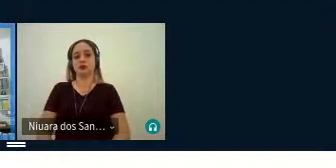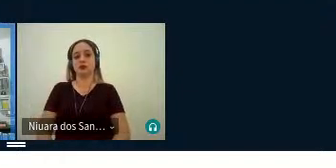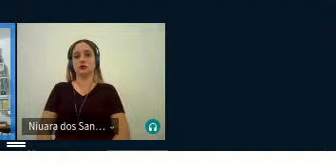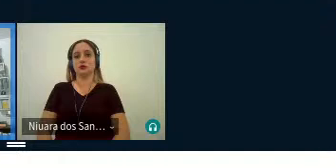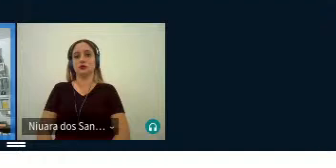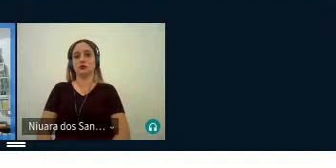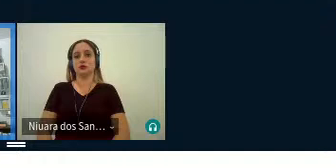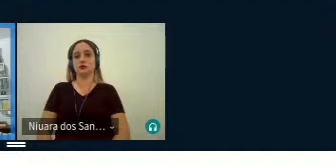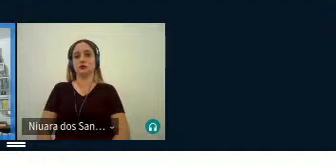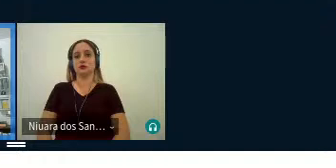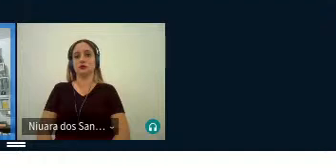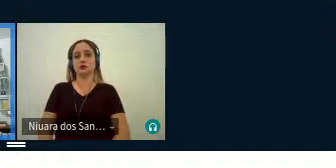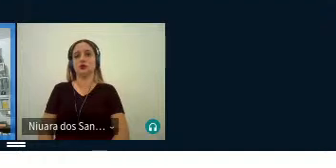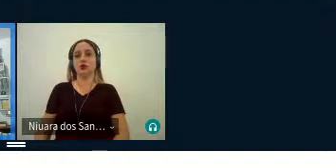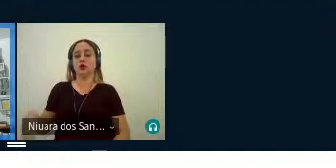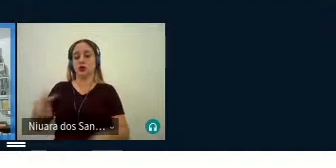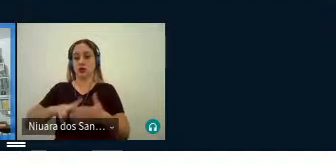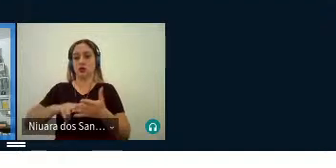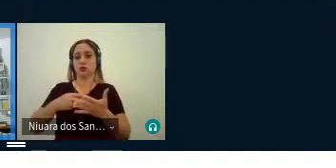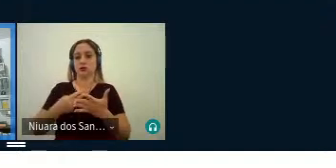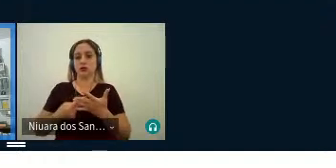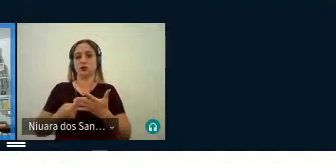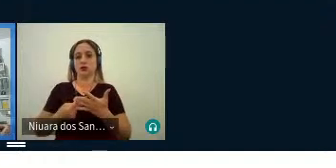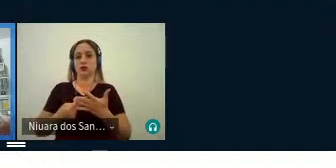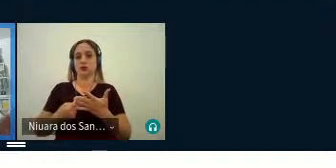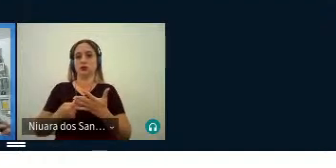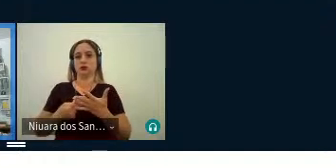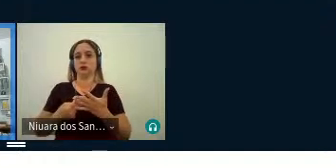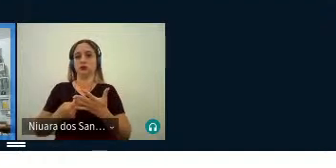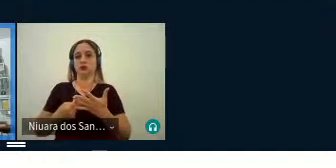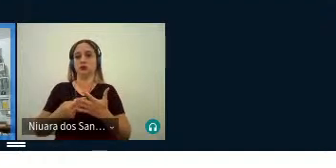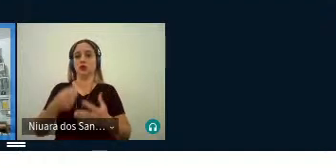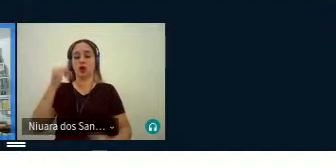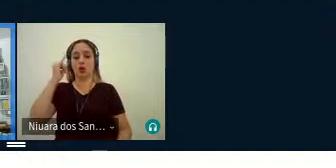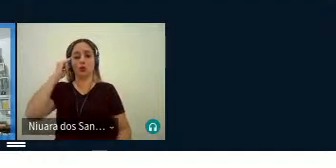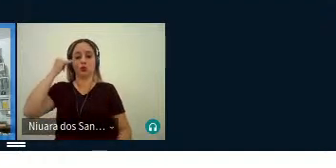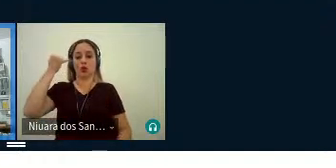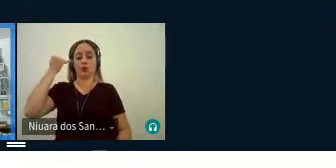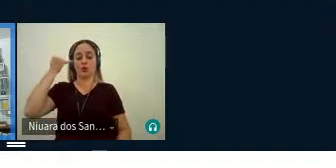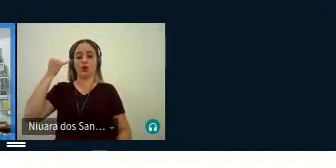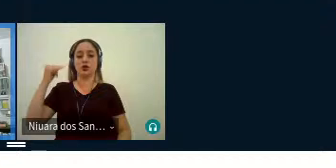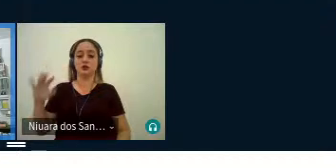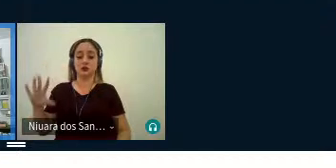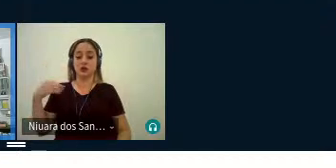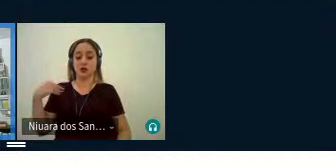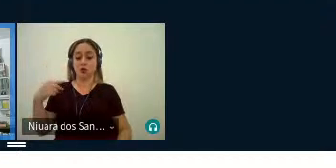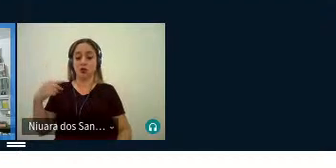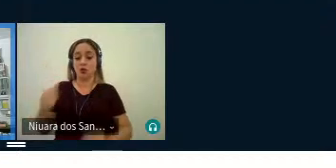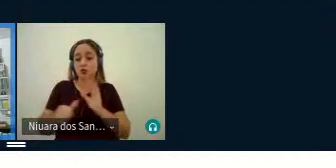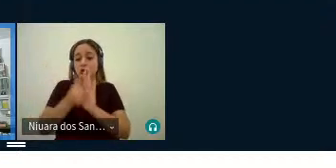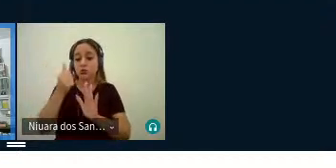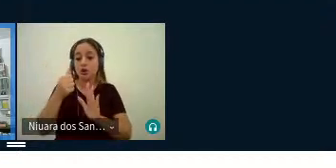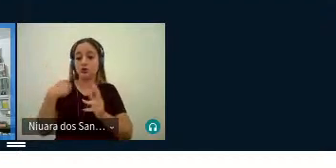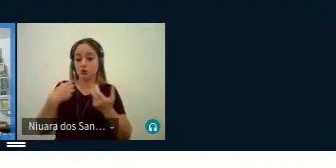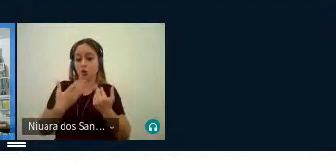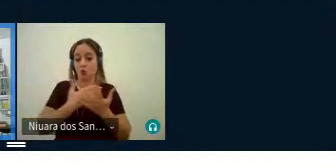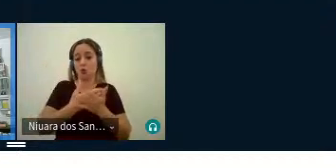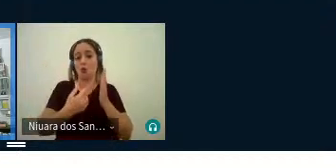na tradução do ornamento para o japonês, desse primeiro ornamento que eu mostrei para vocês, lá do início,